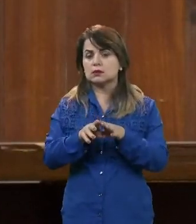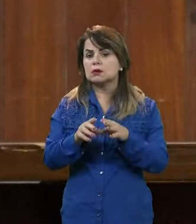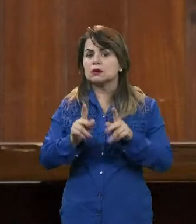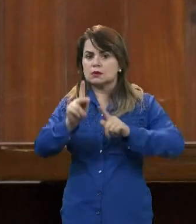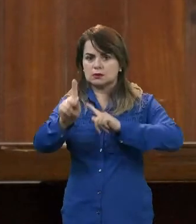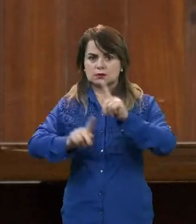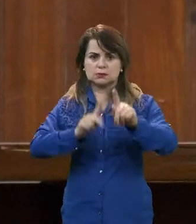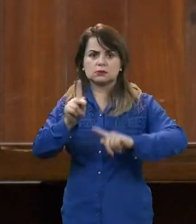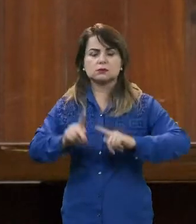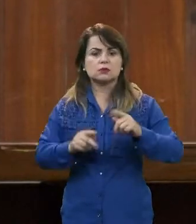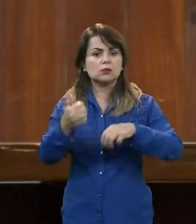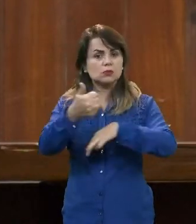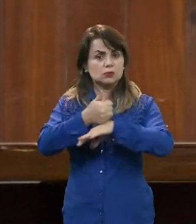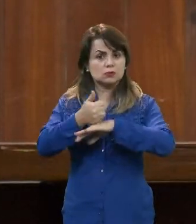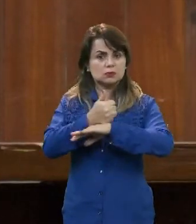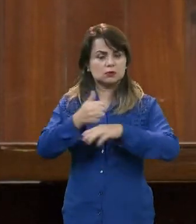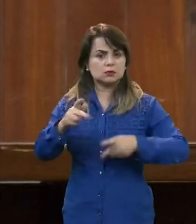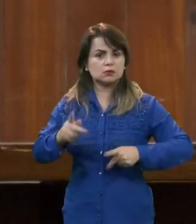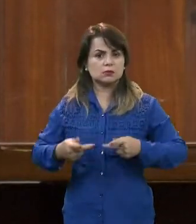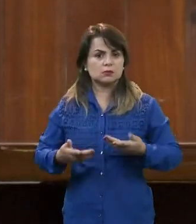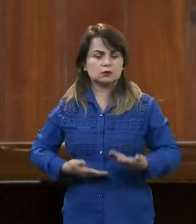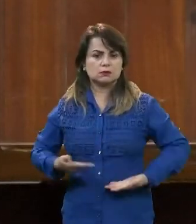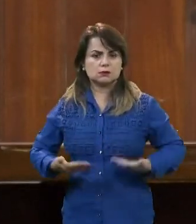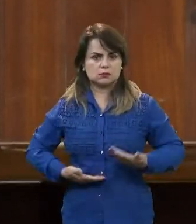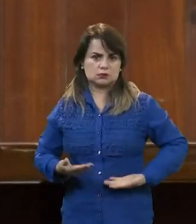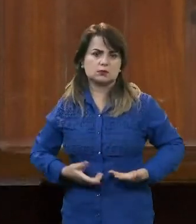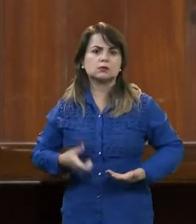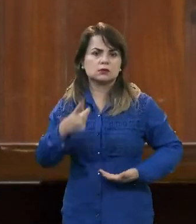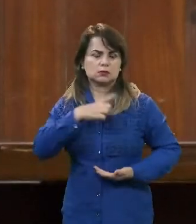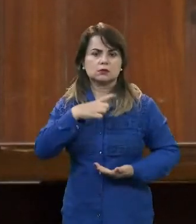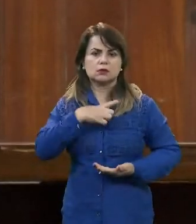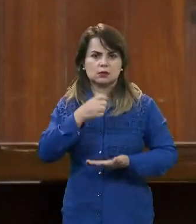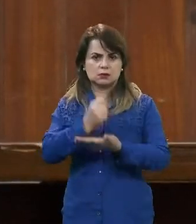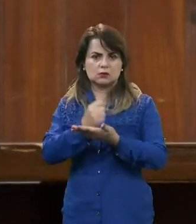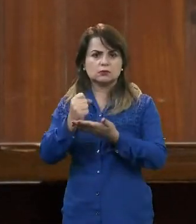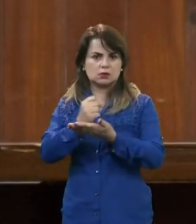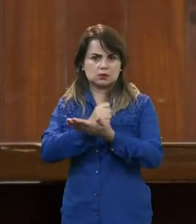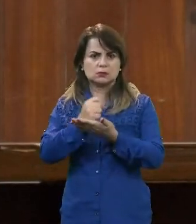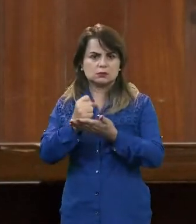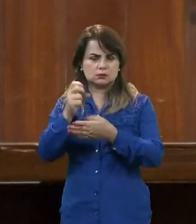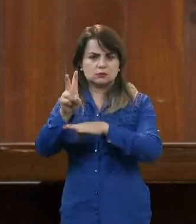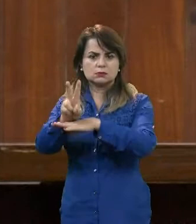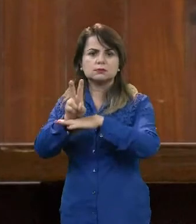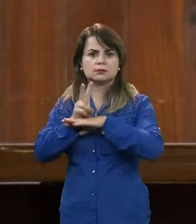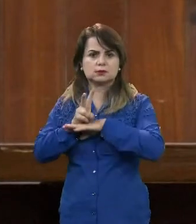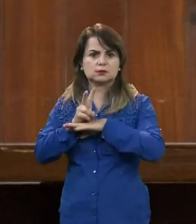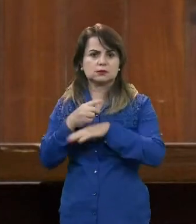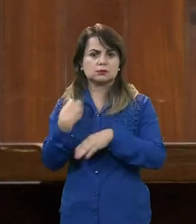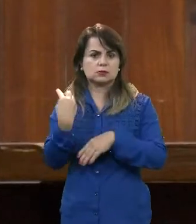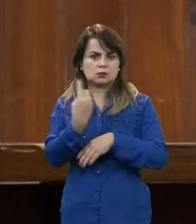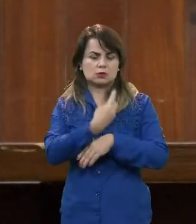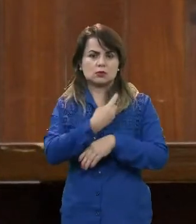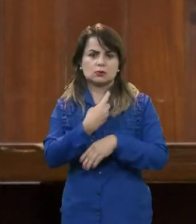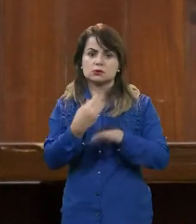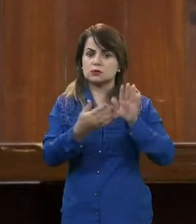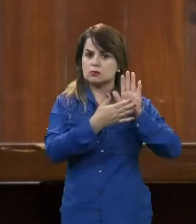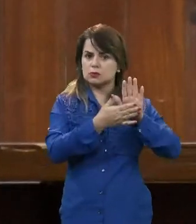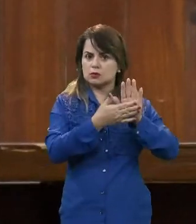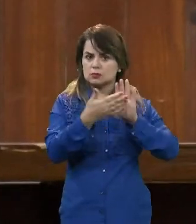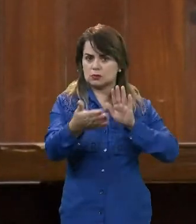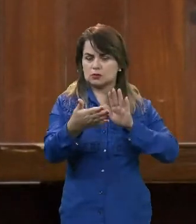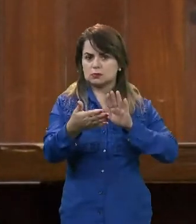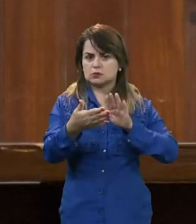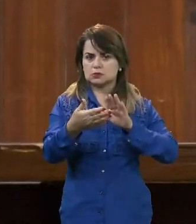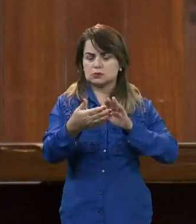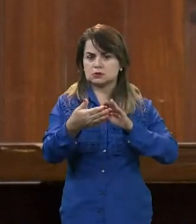que possuem contratos de consignado conosco, nós trazemos uma proposta de prorrogação de dois